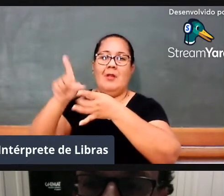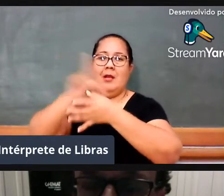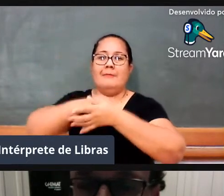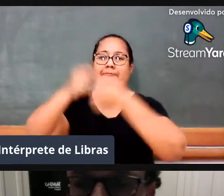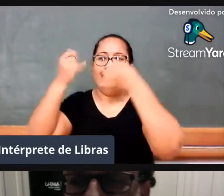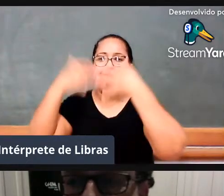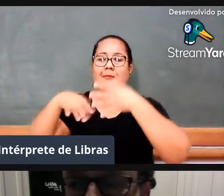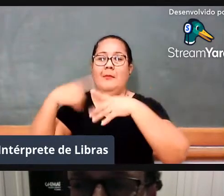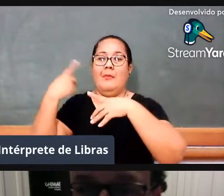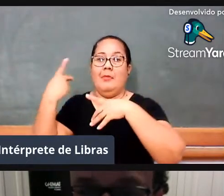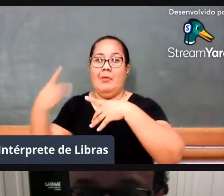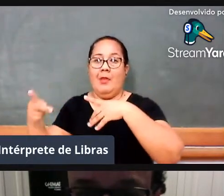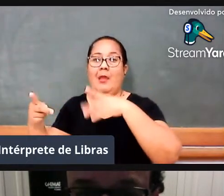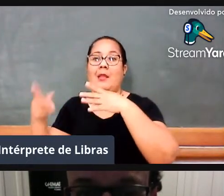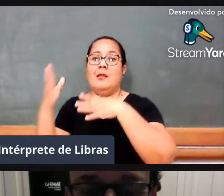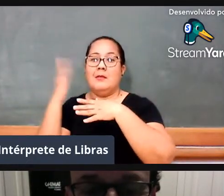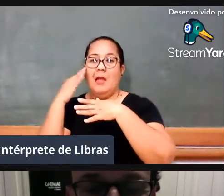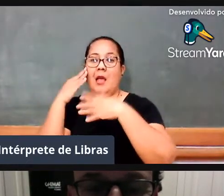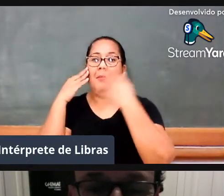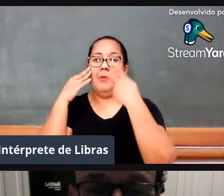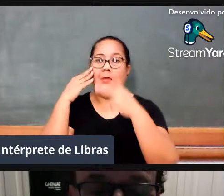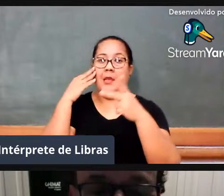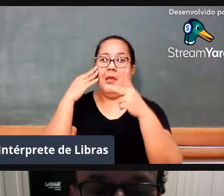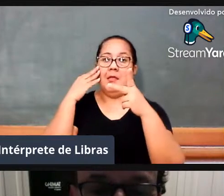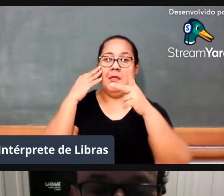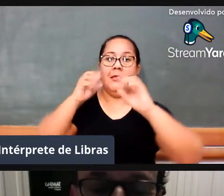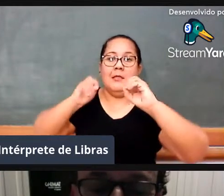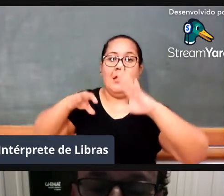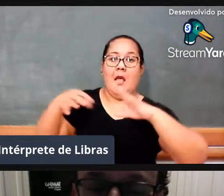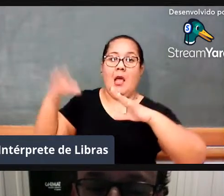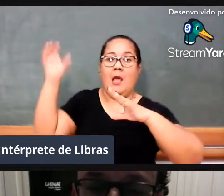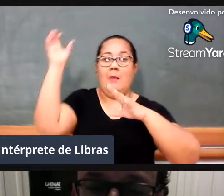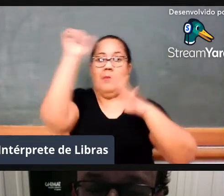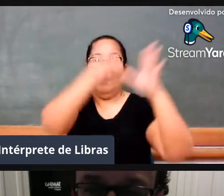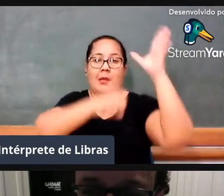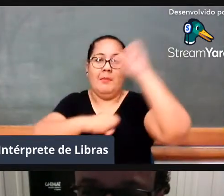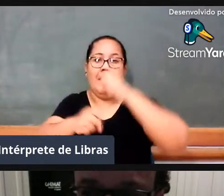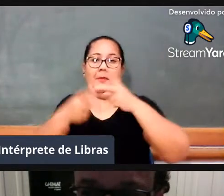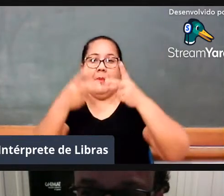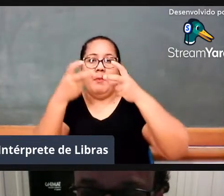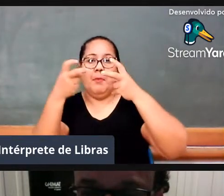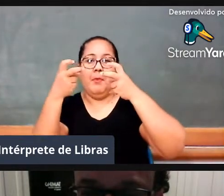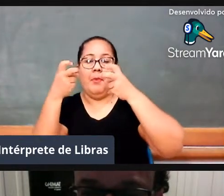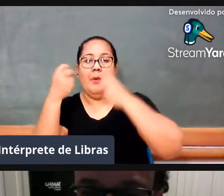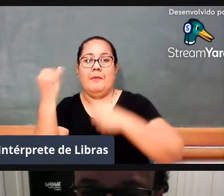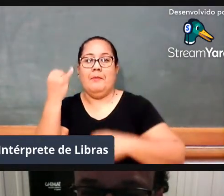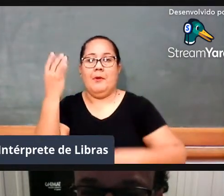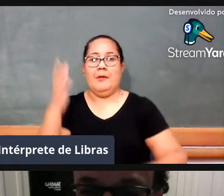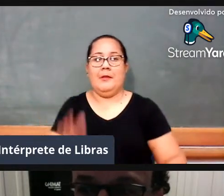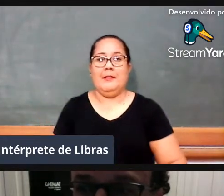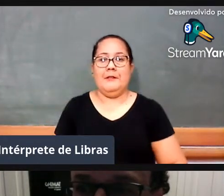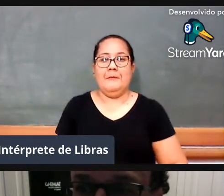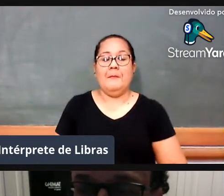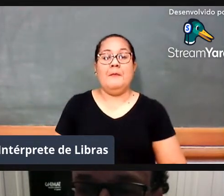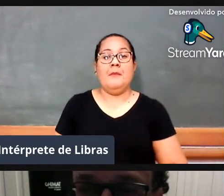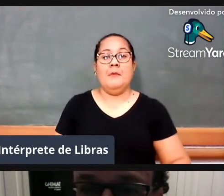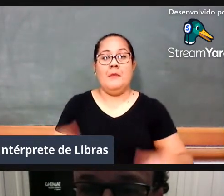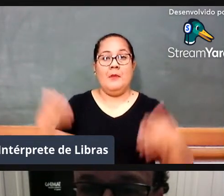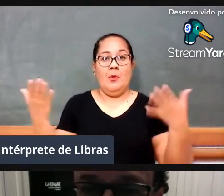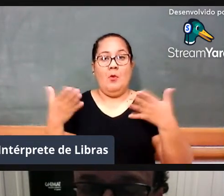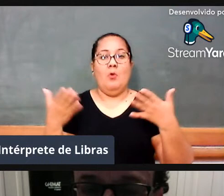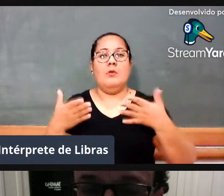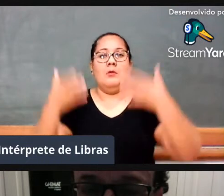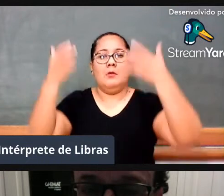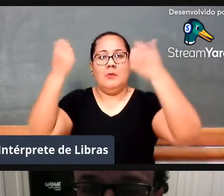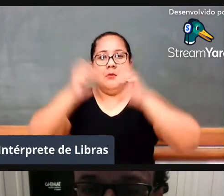dos saberes para ensinar e dos saberes a ensinar. Então, a aula que nós tivemos e que está dita aqui